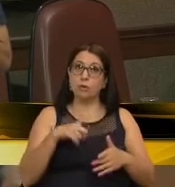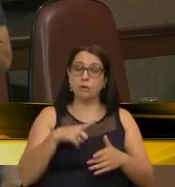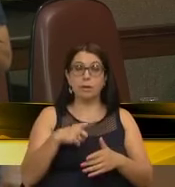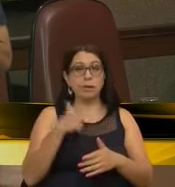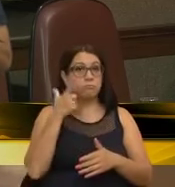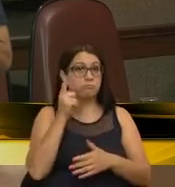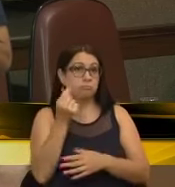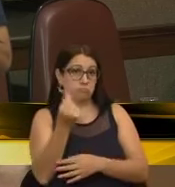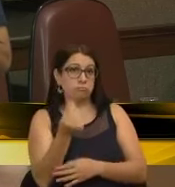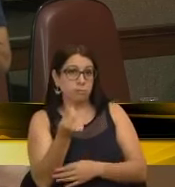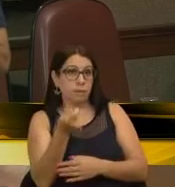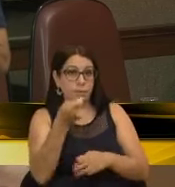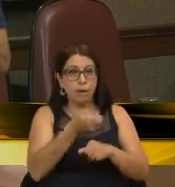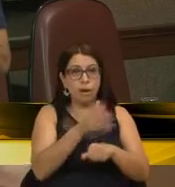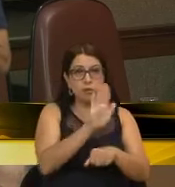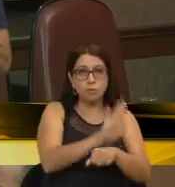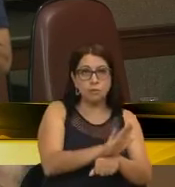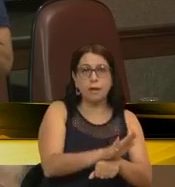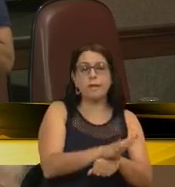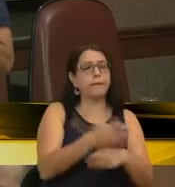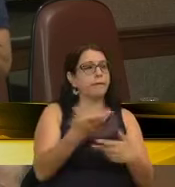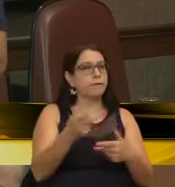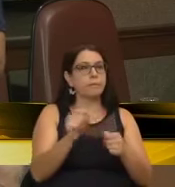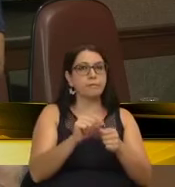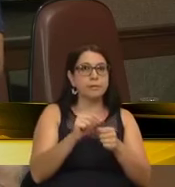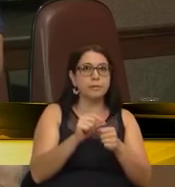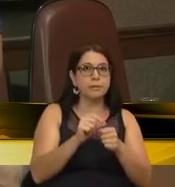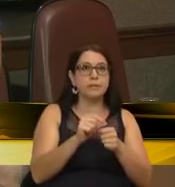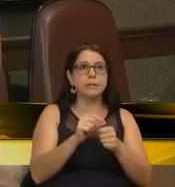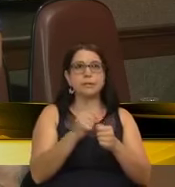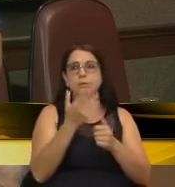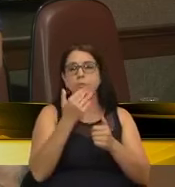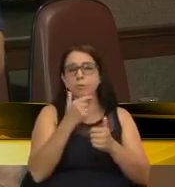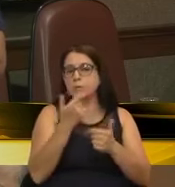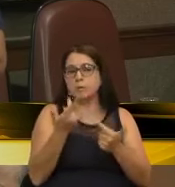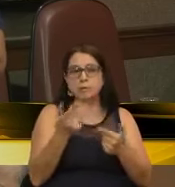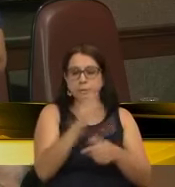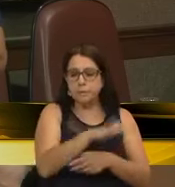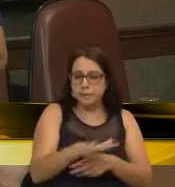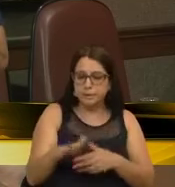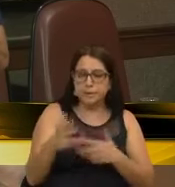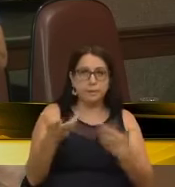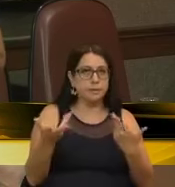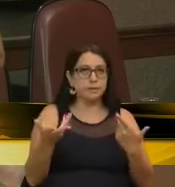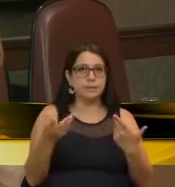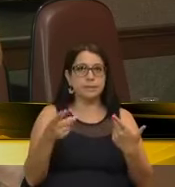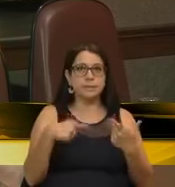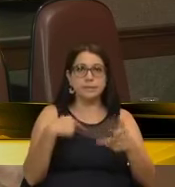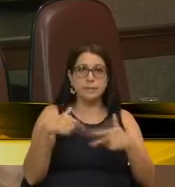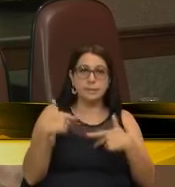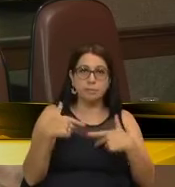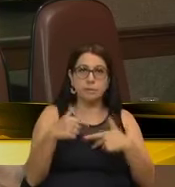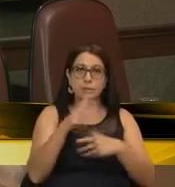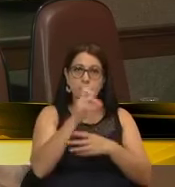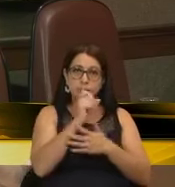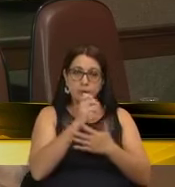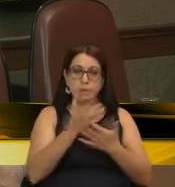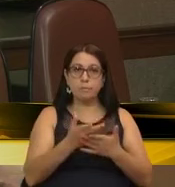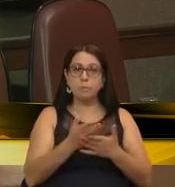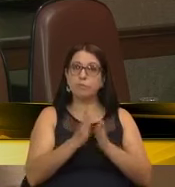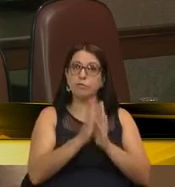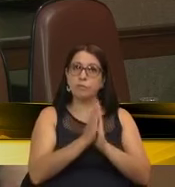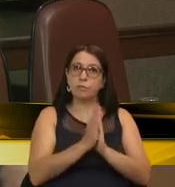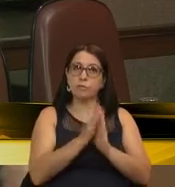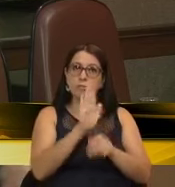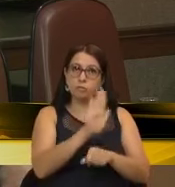e pode ajudar a fazer sua contribuição, seja para garantir o lanche para essas crianças, para os estudantes que irão trabalhar no sábado. Por favor,